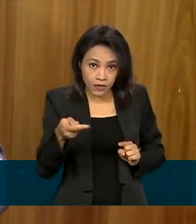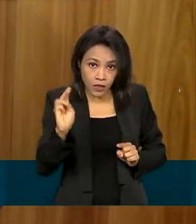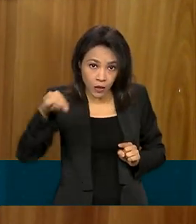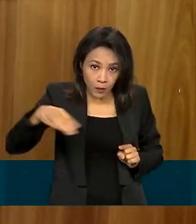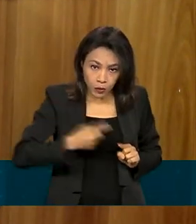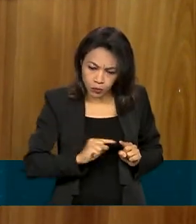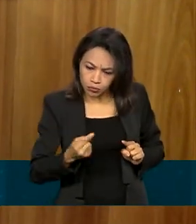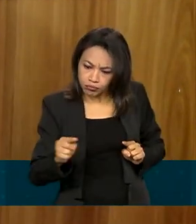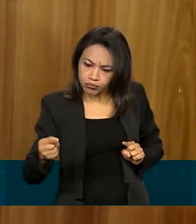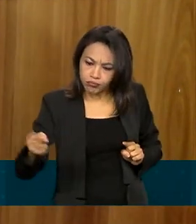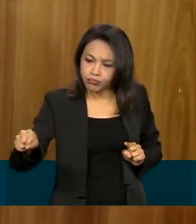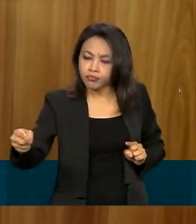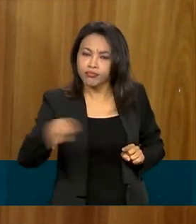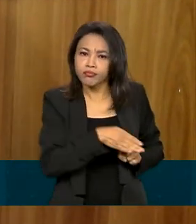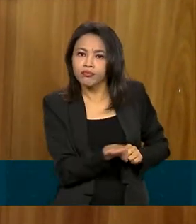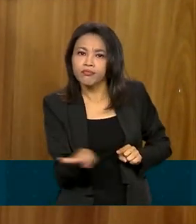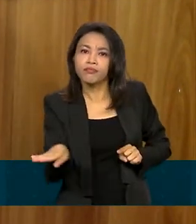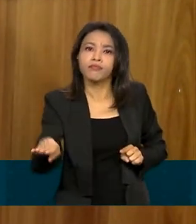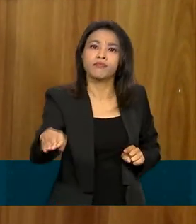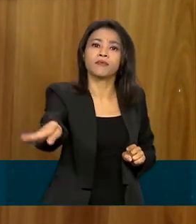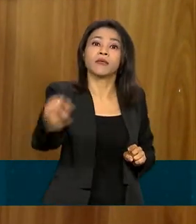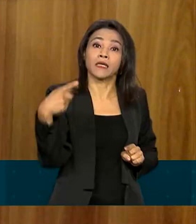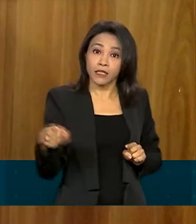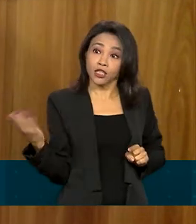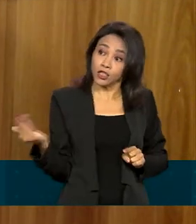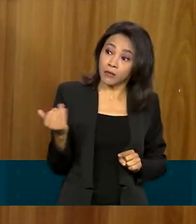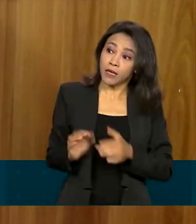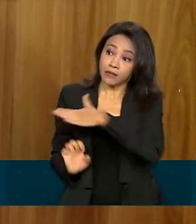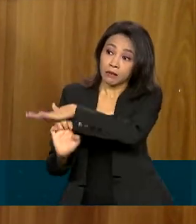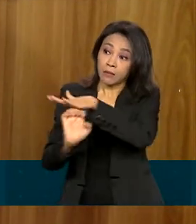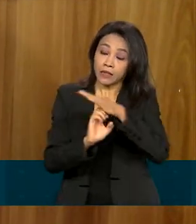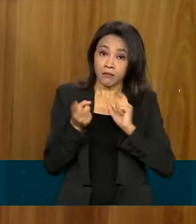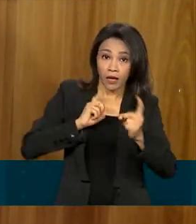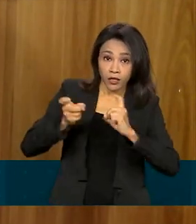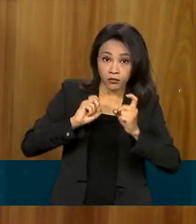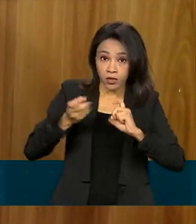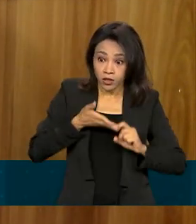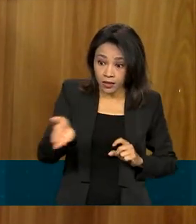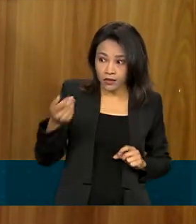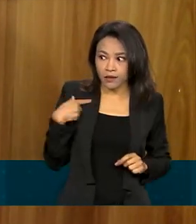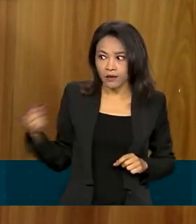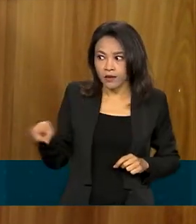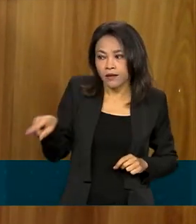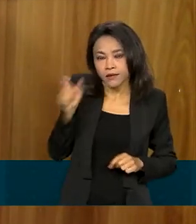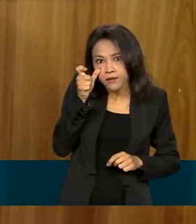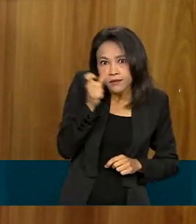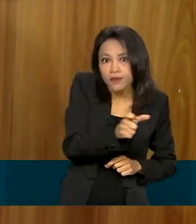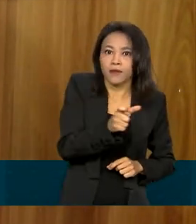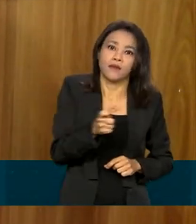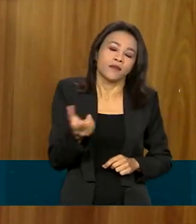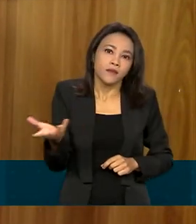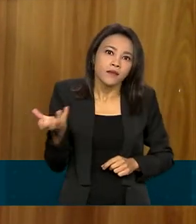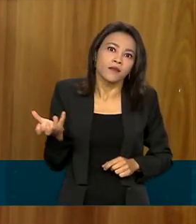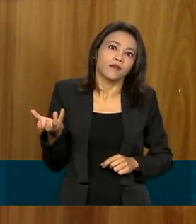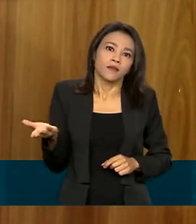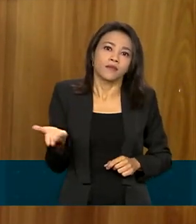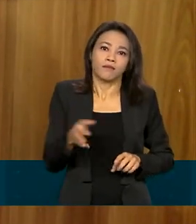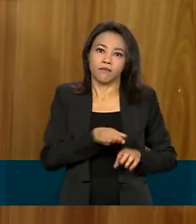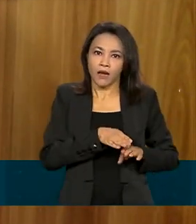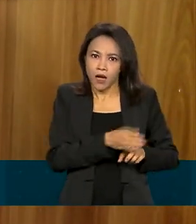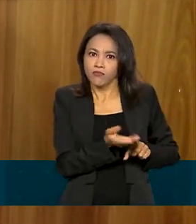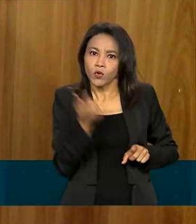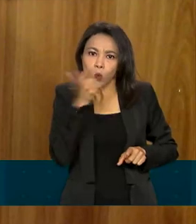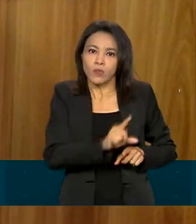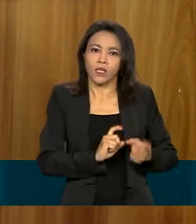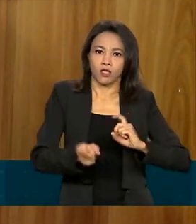gente, dessa forma, vai trazendo o privado para operar as rodovias que eles têm interesse, onde a percebe que tem uma vocação, tem volume e fluxo para isso,